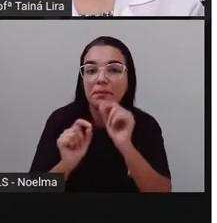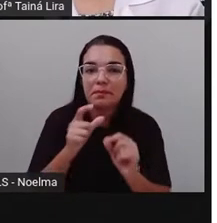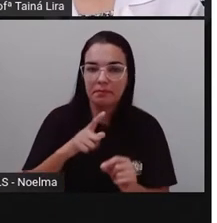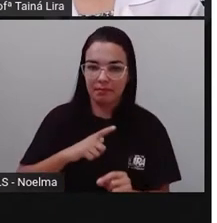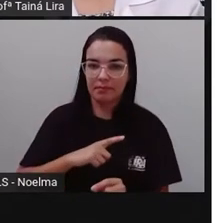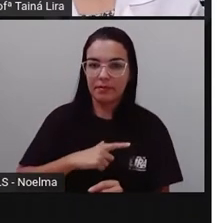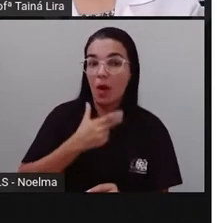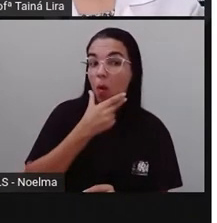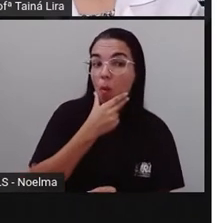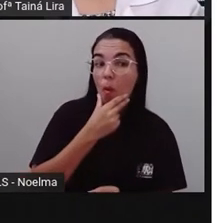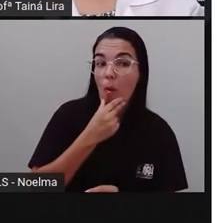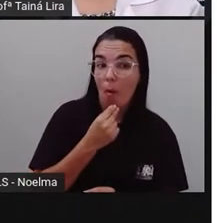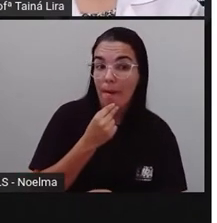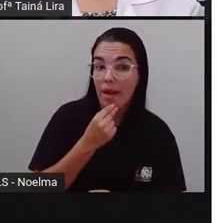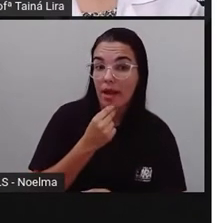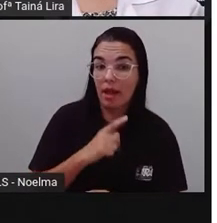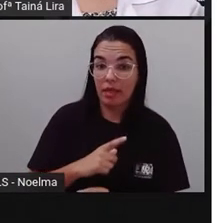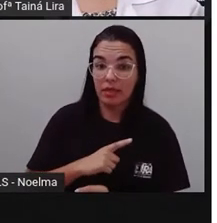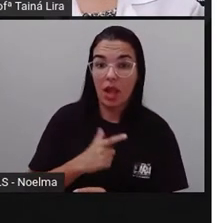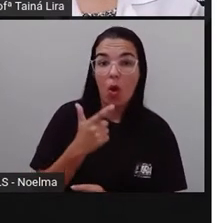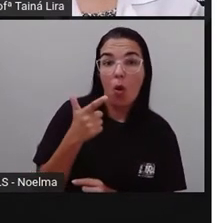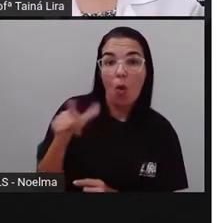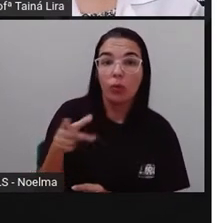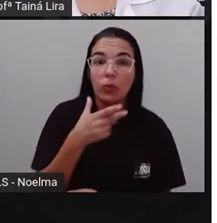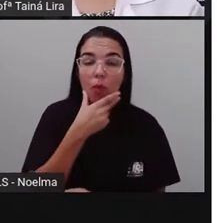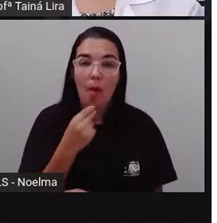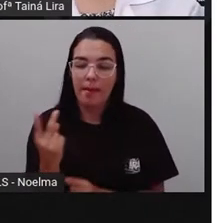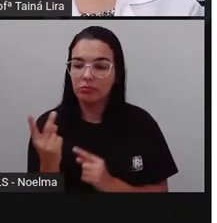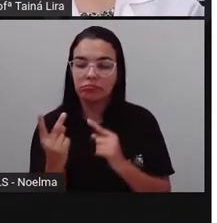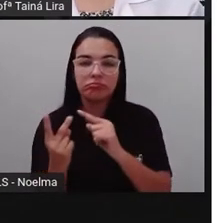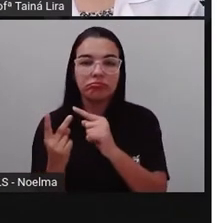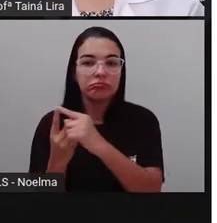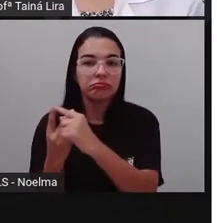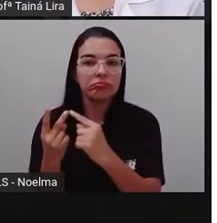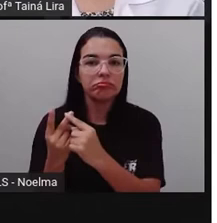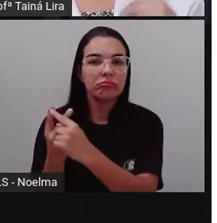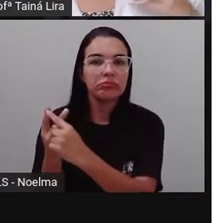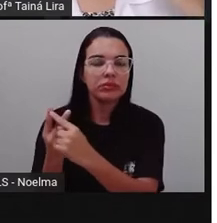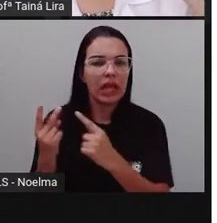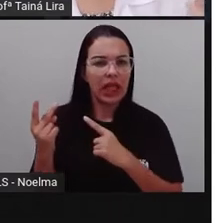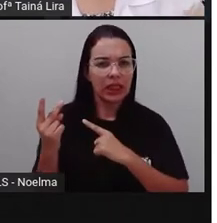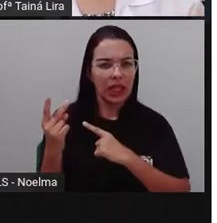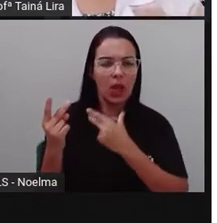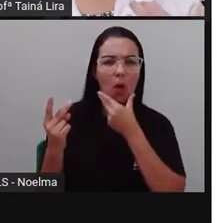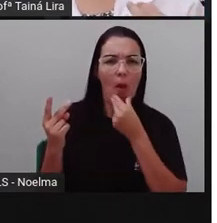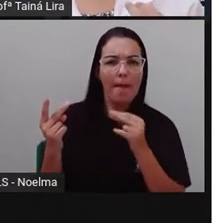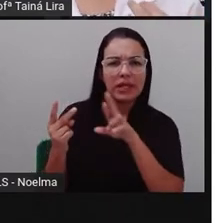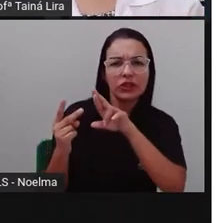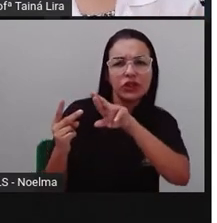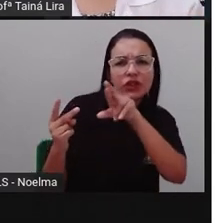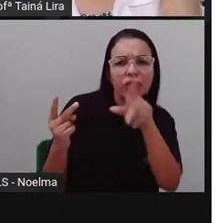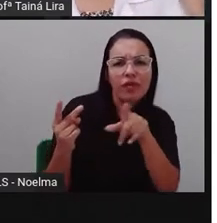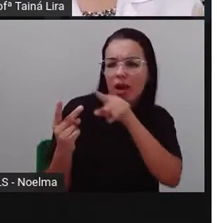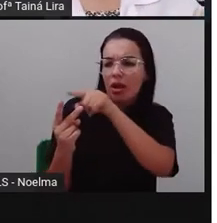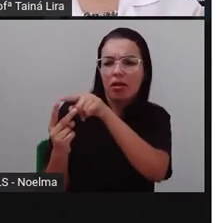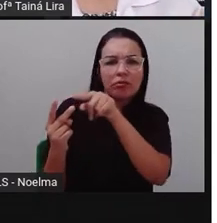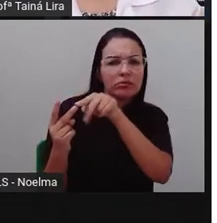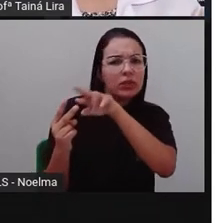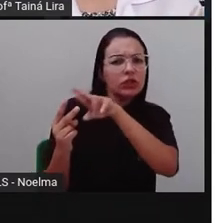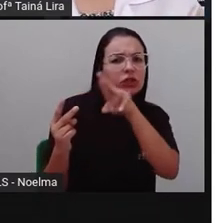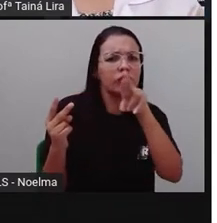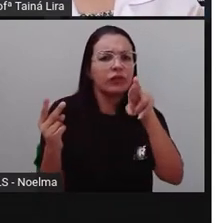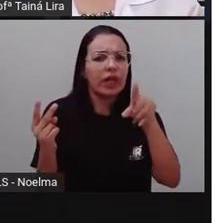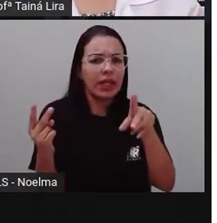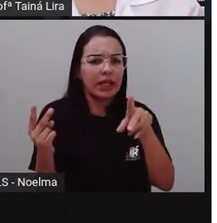um homem e tenho aqui outro homem, não é verdade? Mas são homens diferentes, certo?